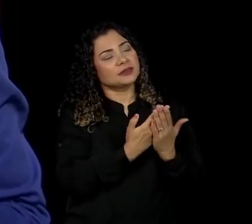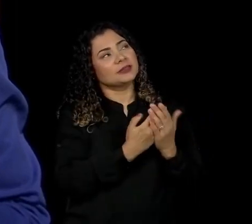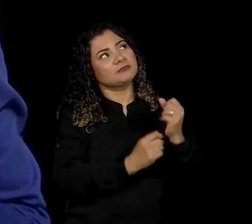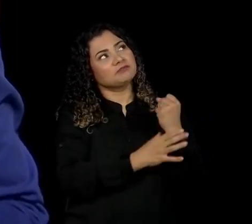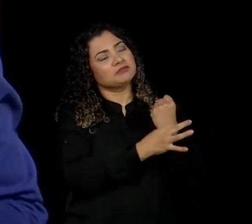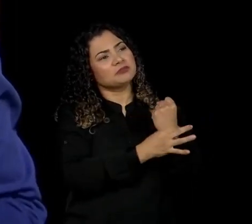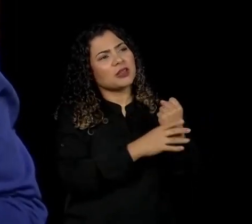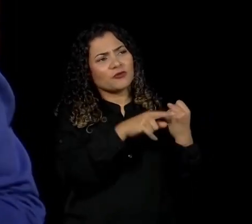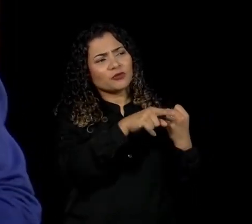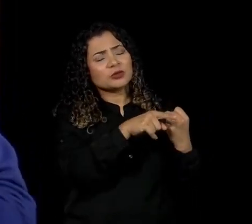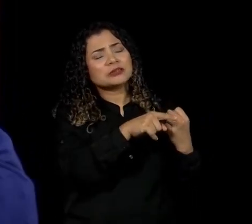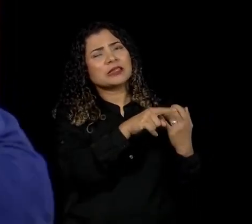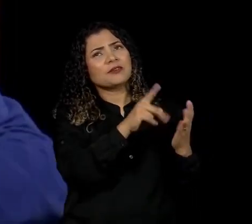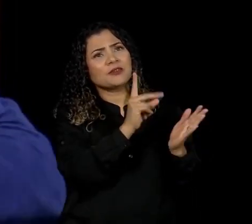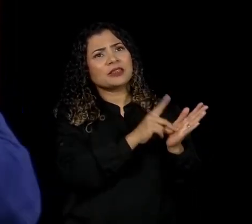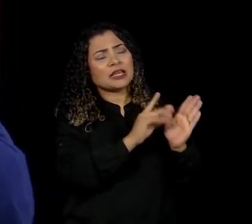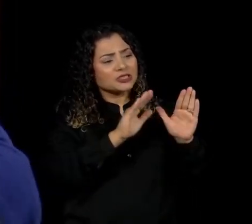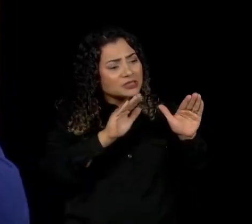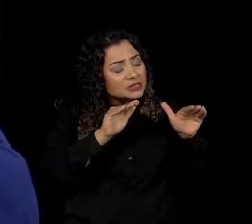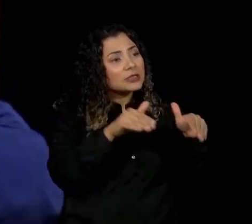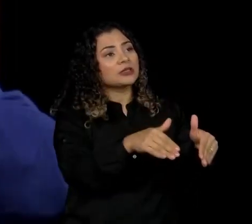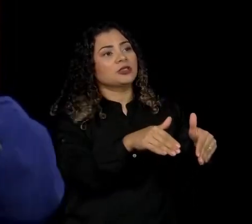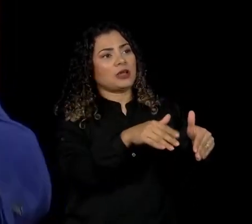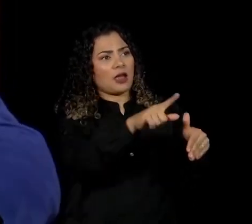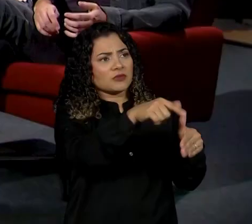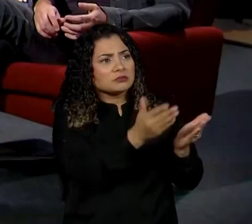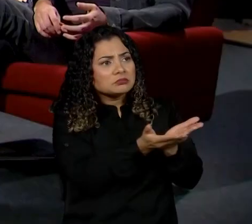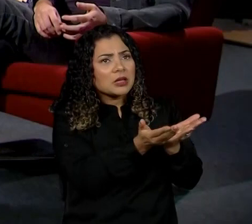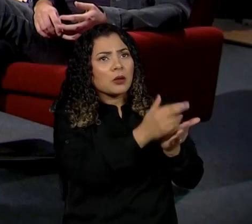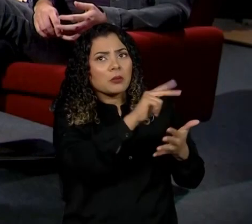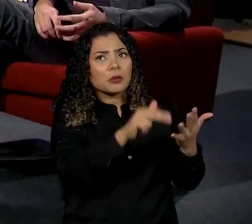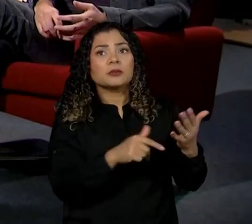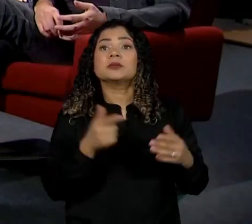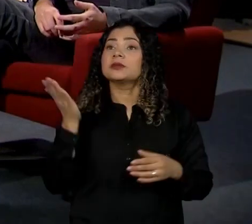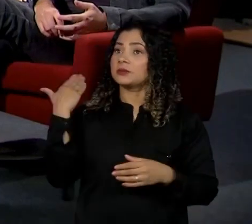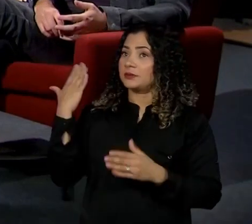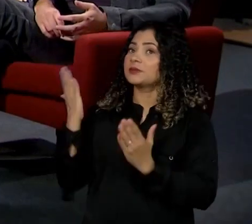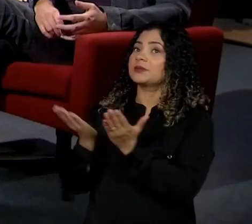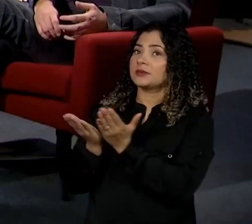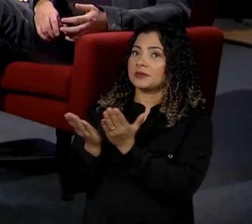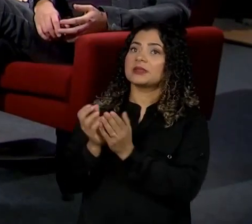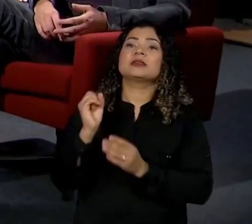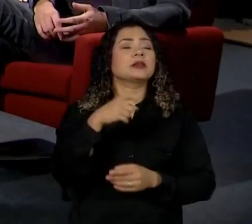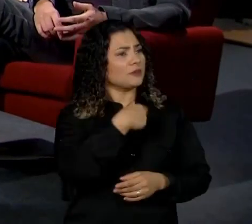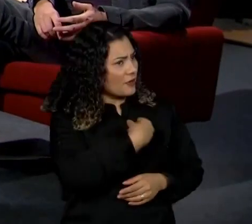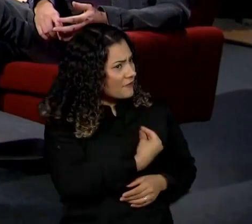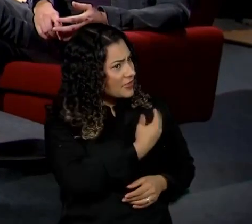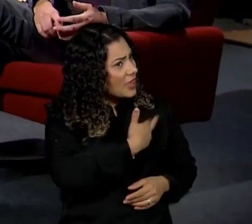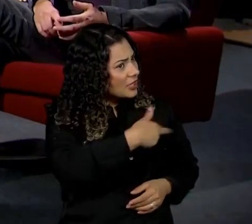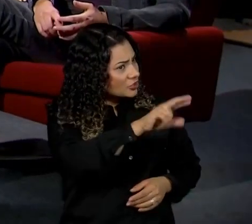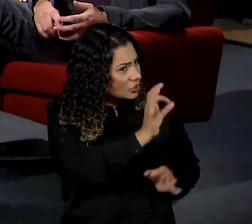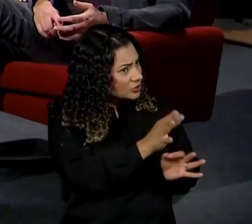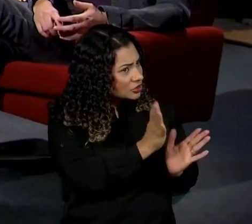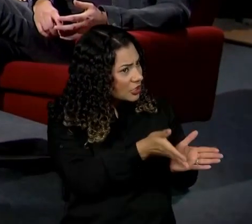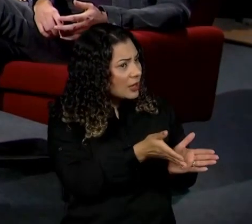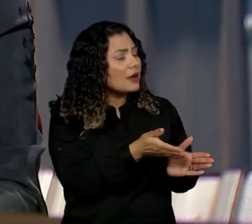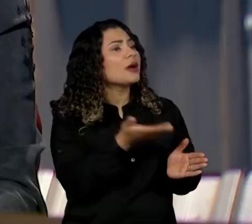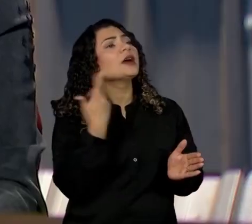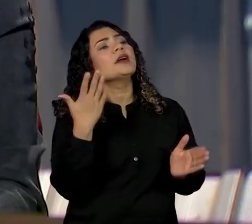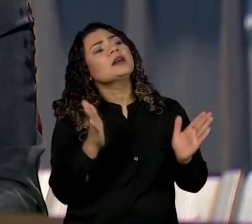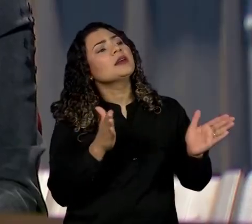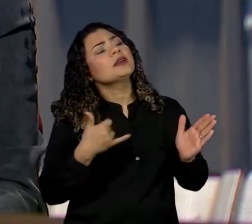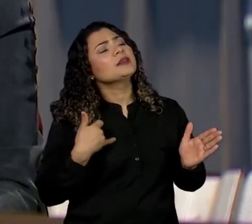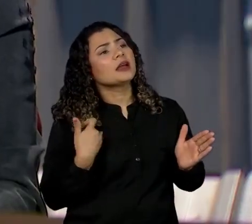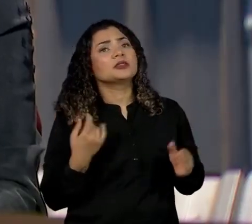Você chegou a se dedicar a ser crente? Sim, eu fui crente. Teve uma vida religiosa? Eu tive, tive. Em que idade? Dos